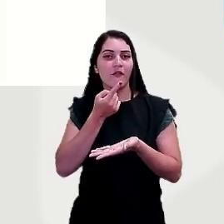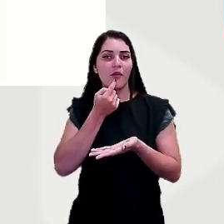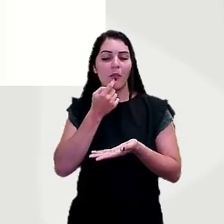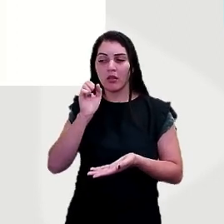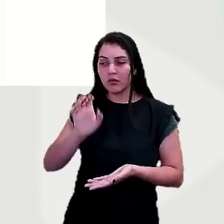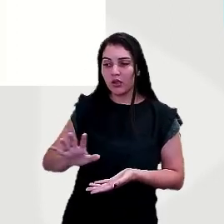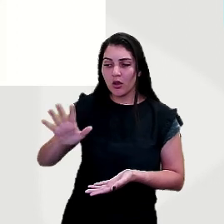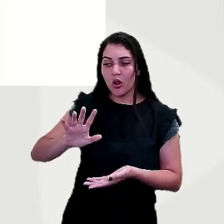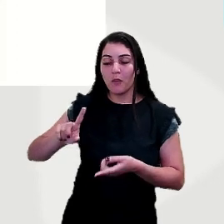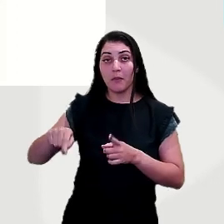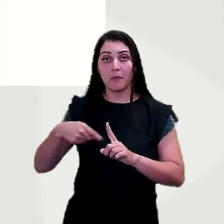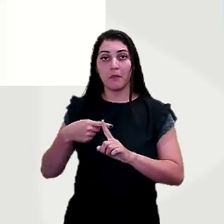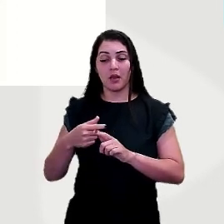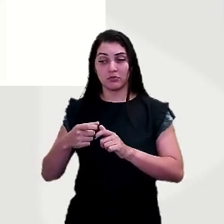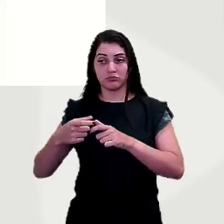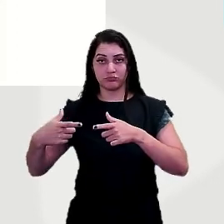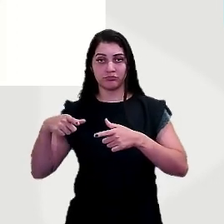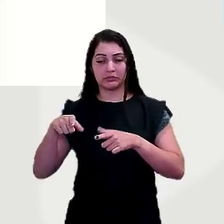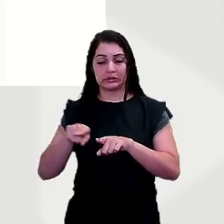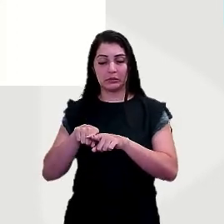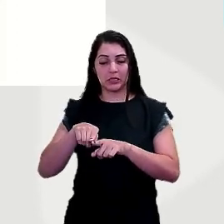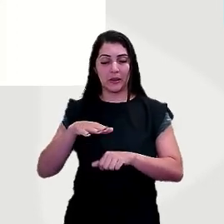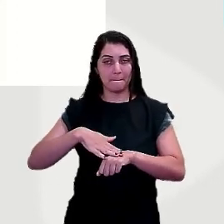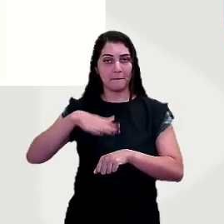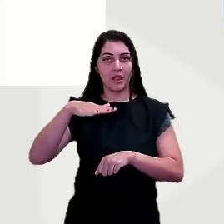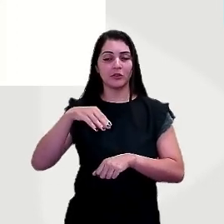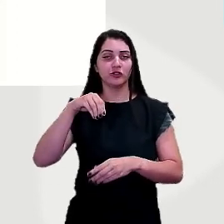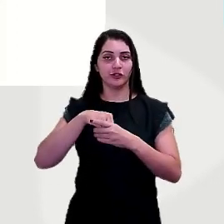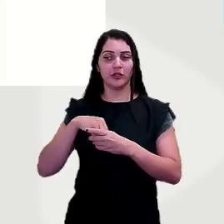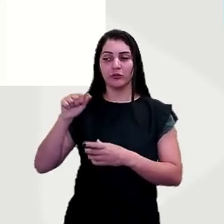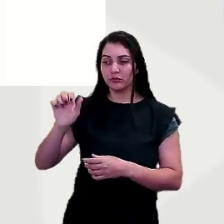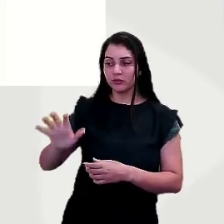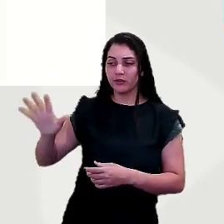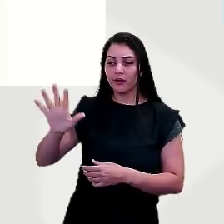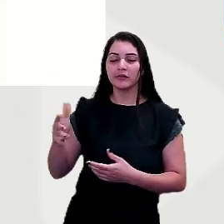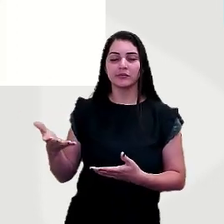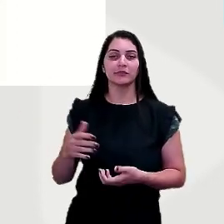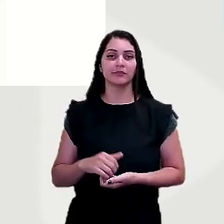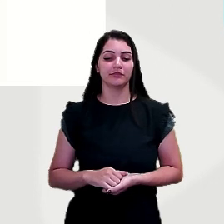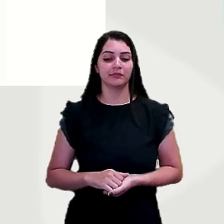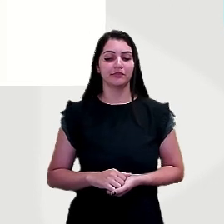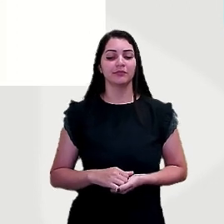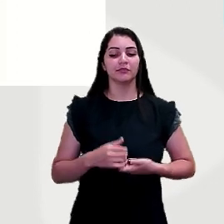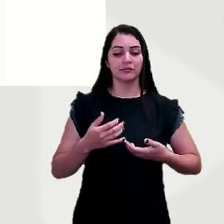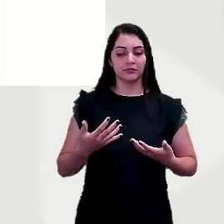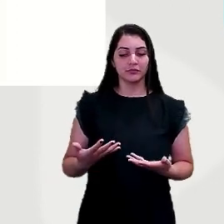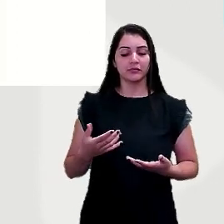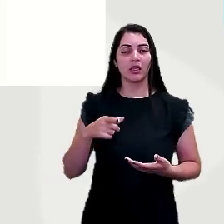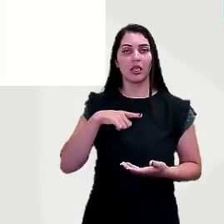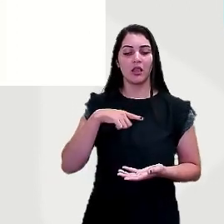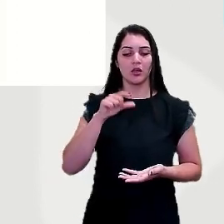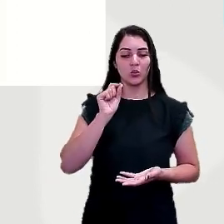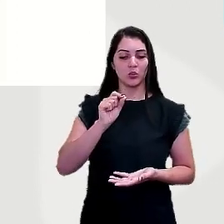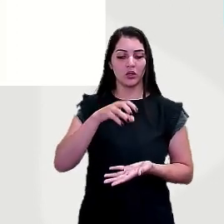aqui no continente asiático. Então localizamos bem aqui o continente asiático, onde eles estão, as ilhas